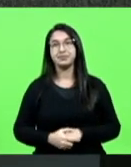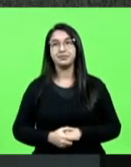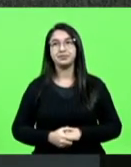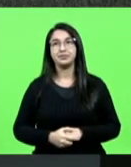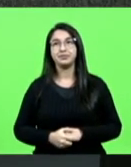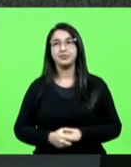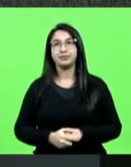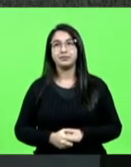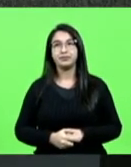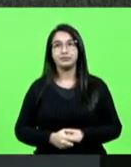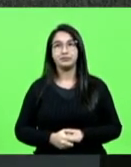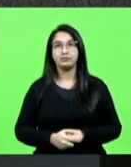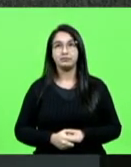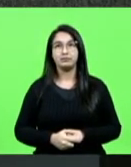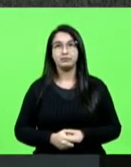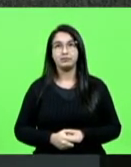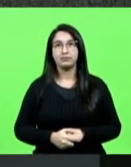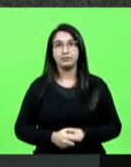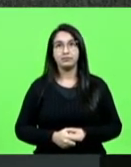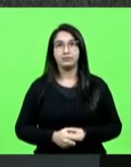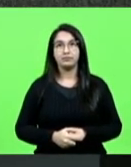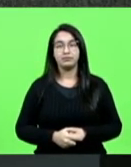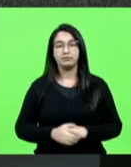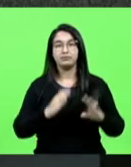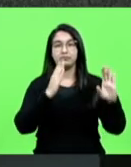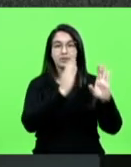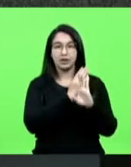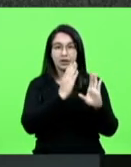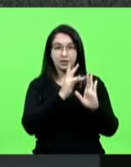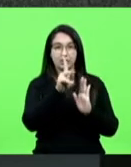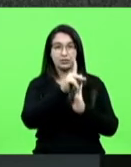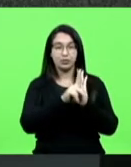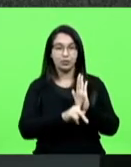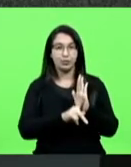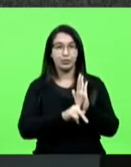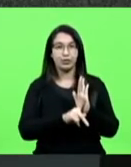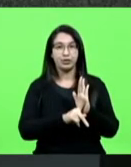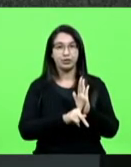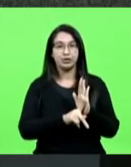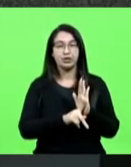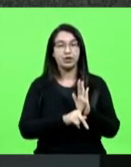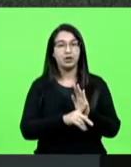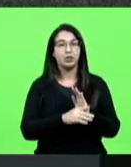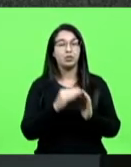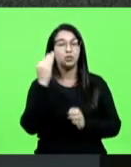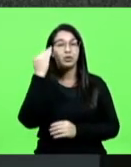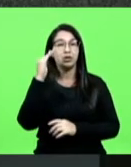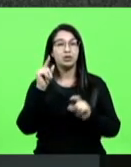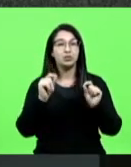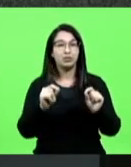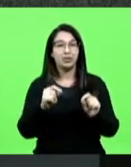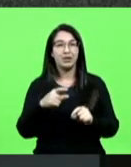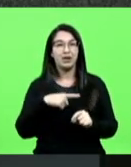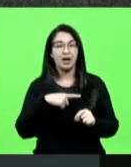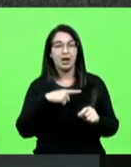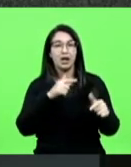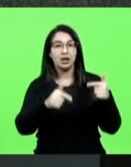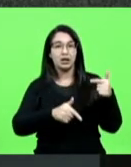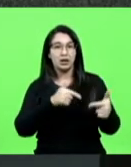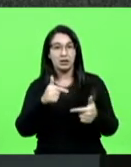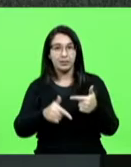Adentrando-se efetivamente na análise deste projeto, desprende-se que envolve atividades educacionais,